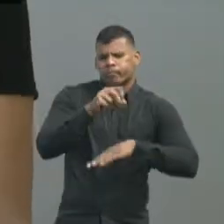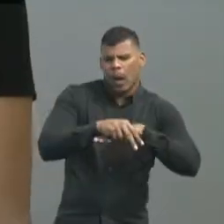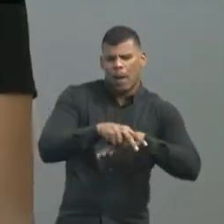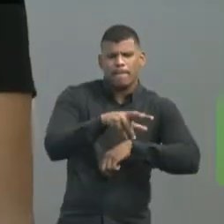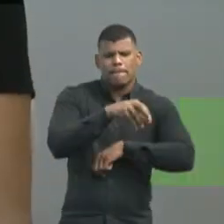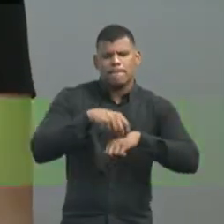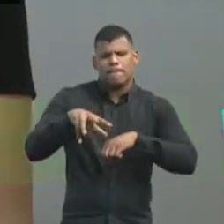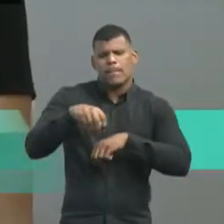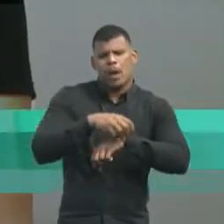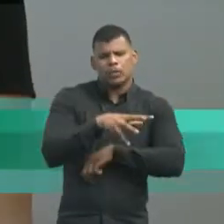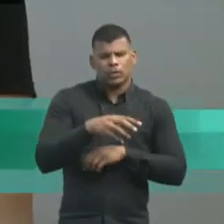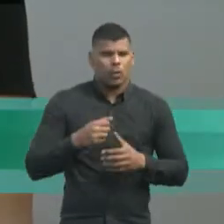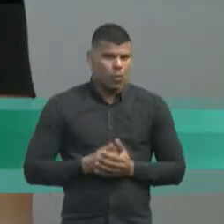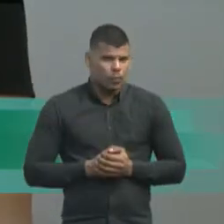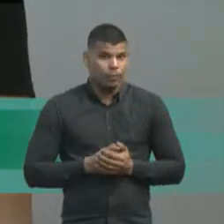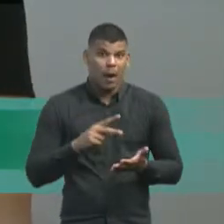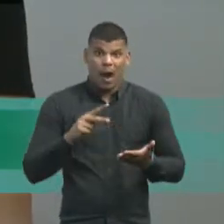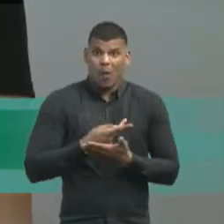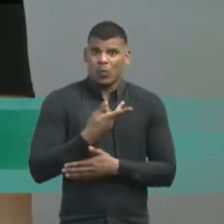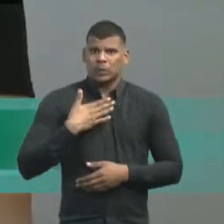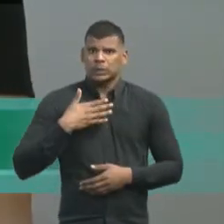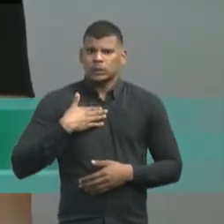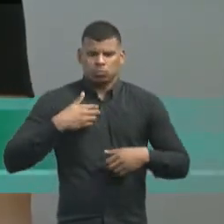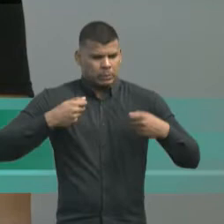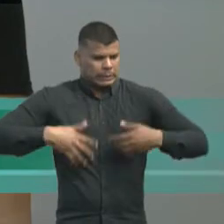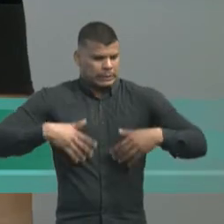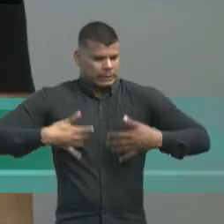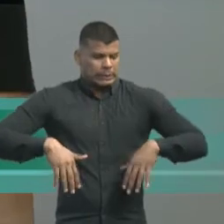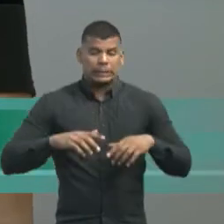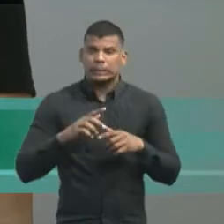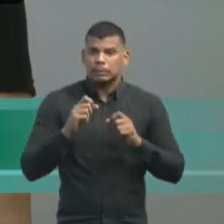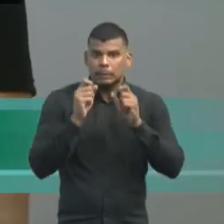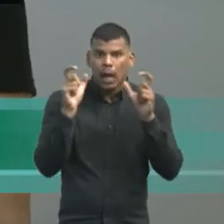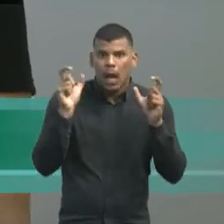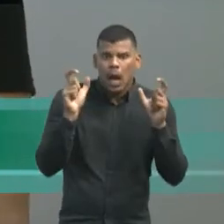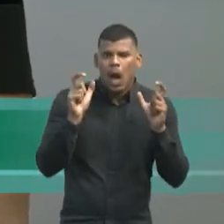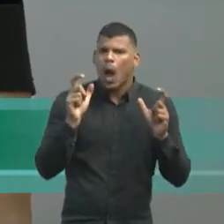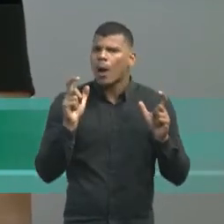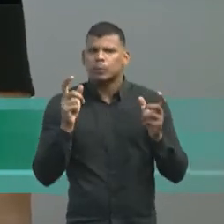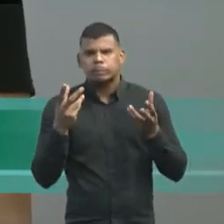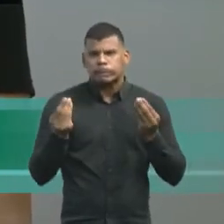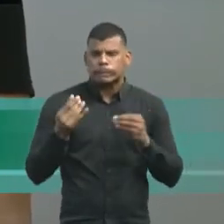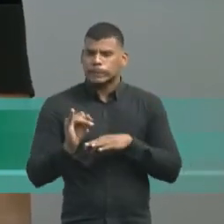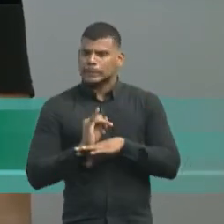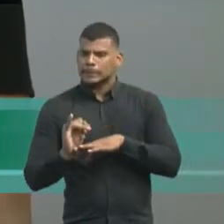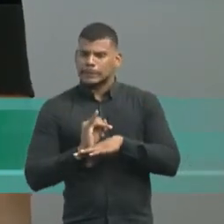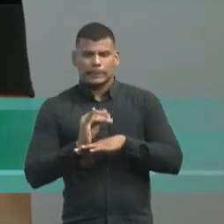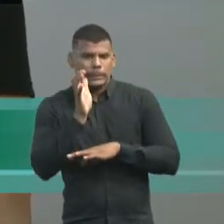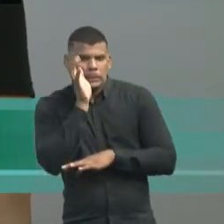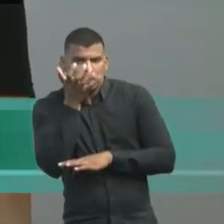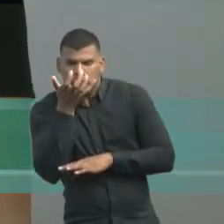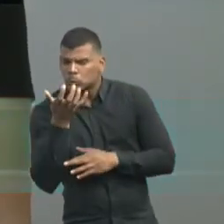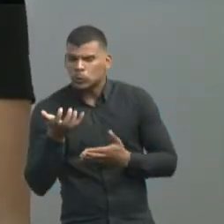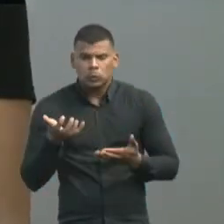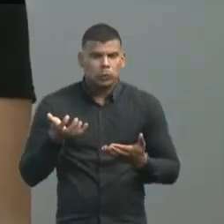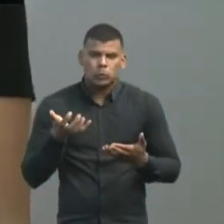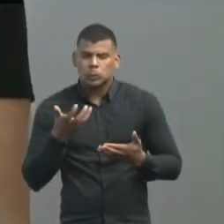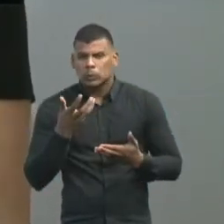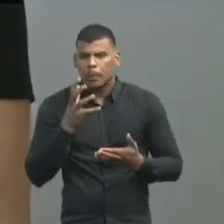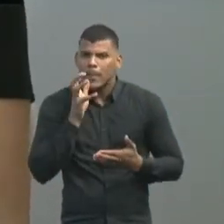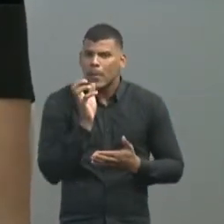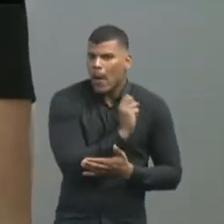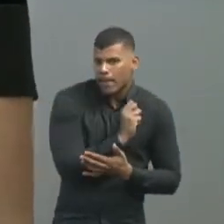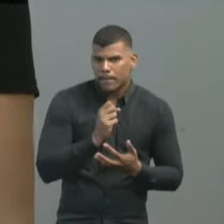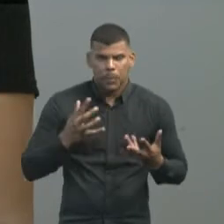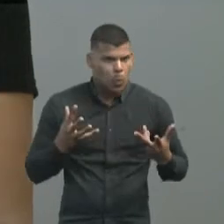Quando aconteceu isso, eu fiquei encantada, com o método de resolução dos conflitos, que foi uma coisa